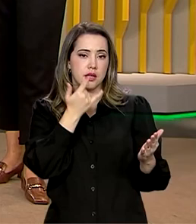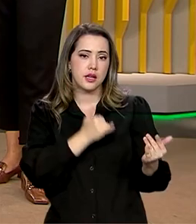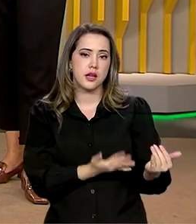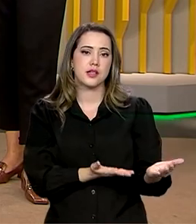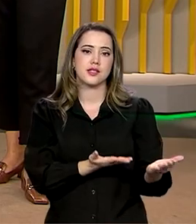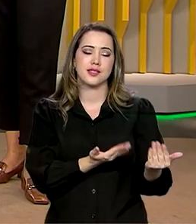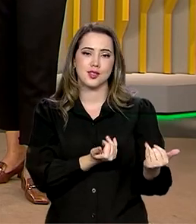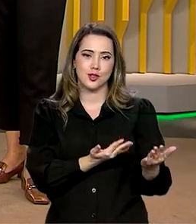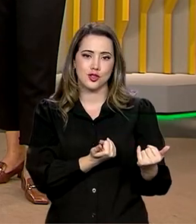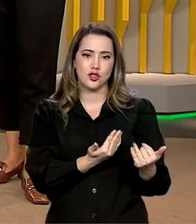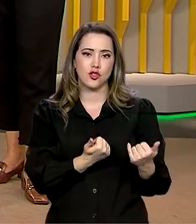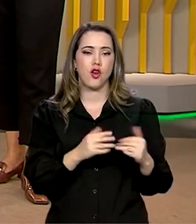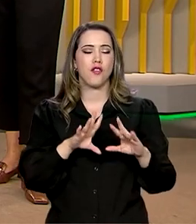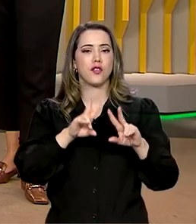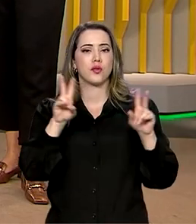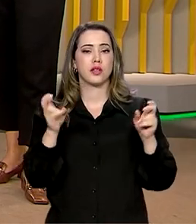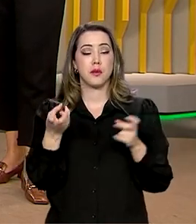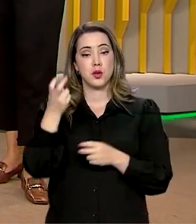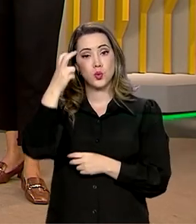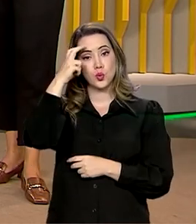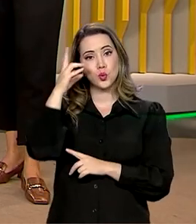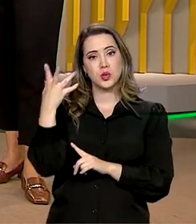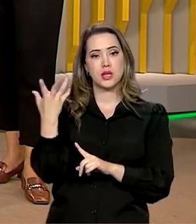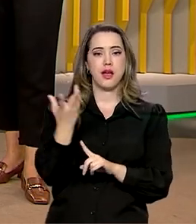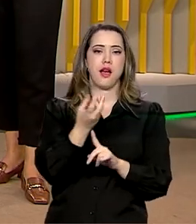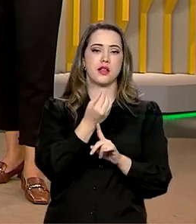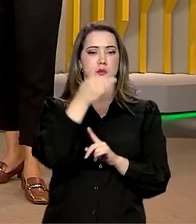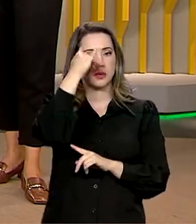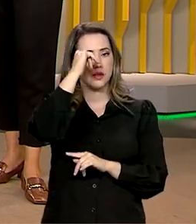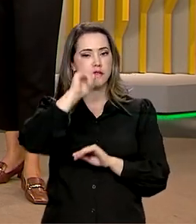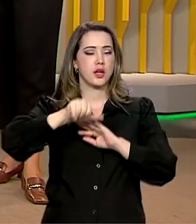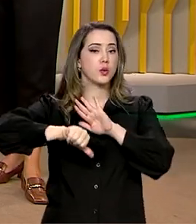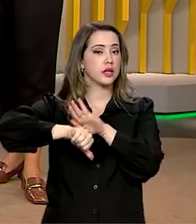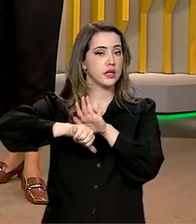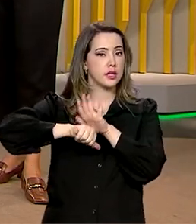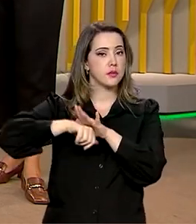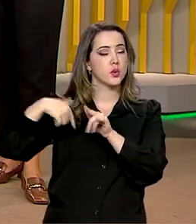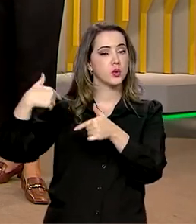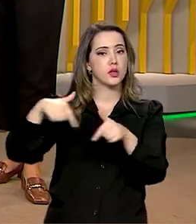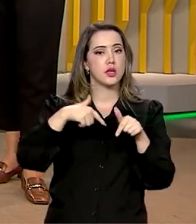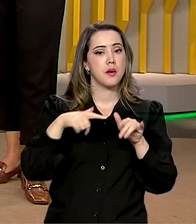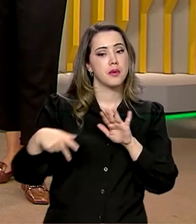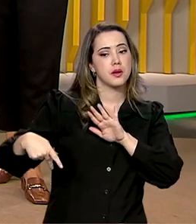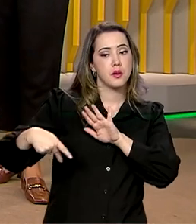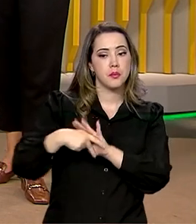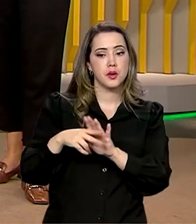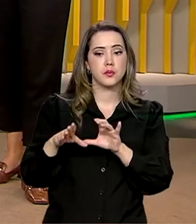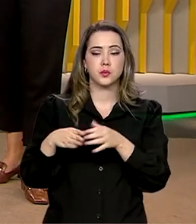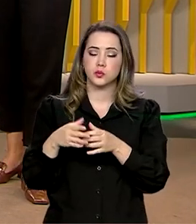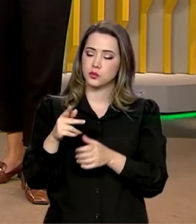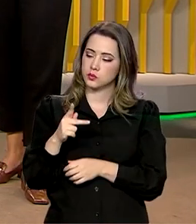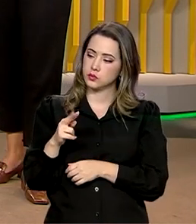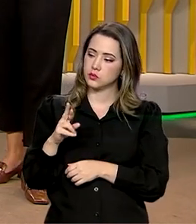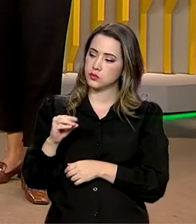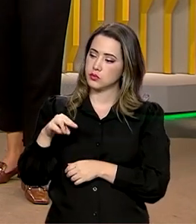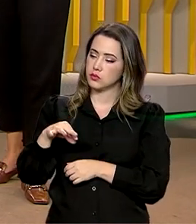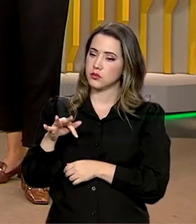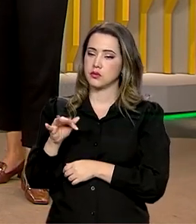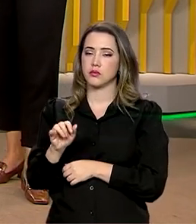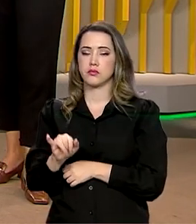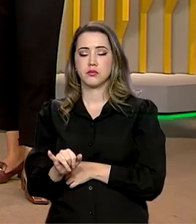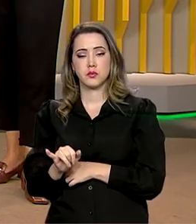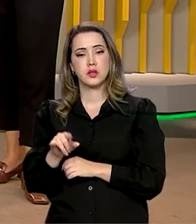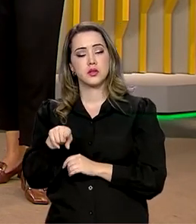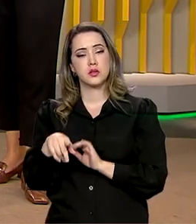artístico-cultural como forma de combater a criminalidade. A iniciativa faz parte do PRONACE, o Programa Nacional de